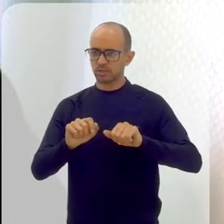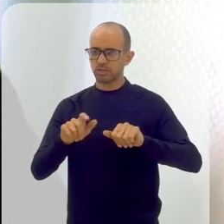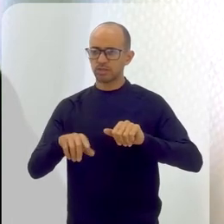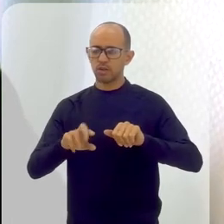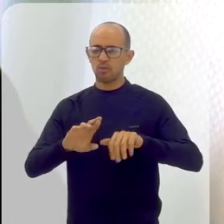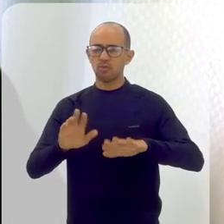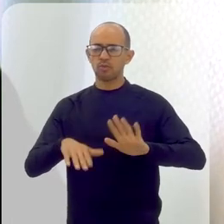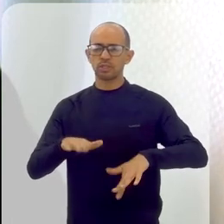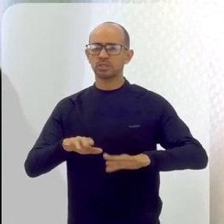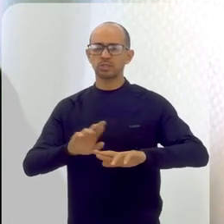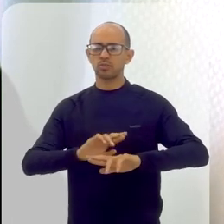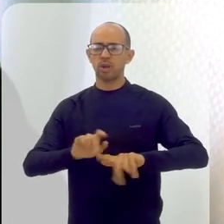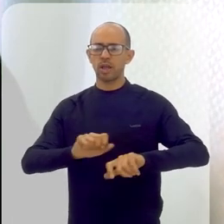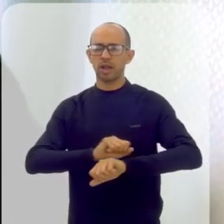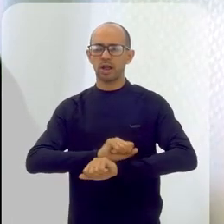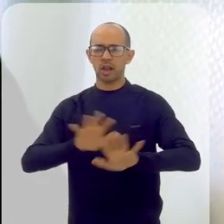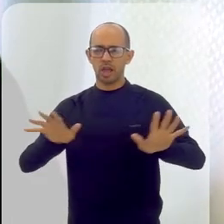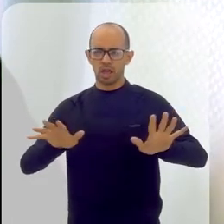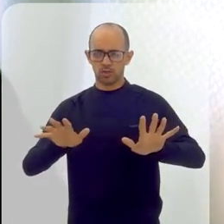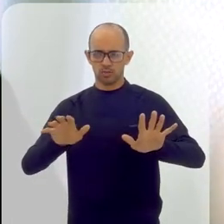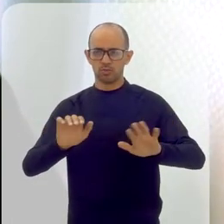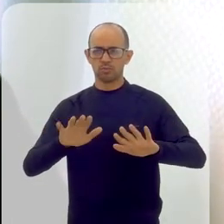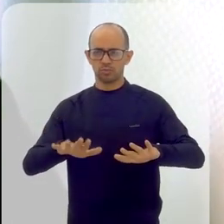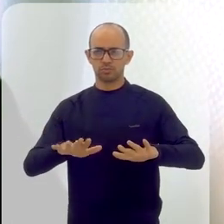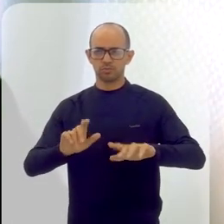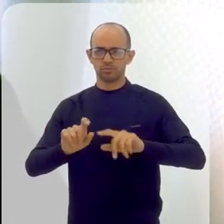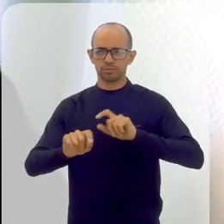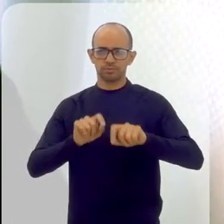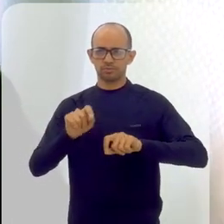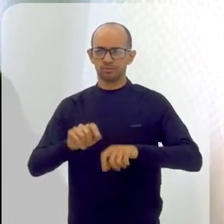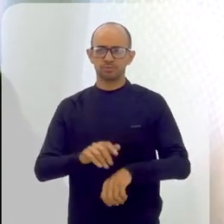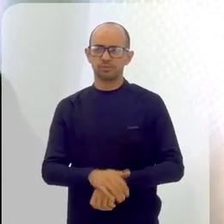claro como se conseguir empregos nessa área,